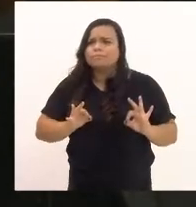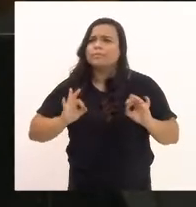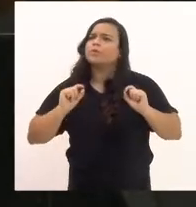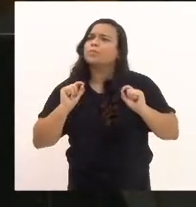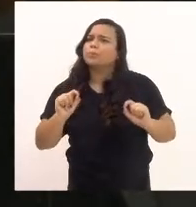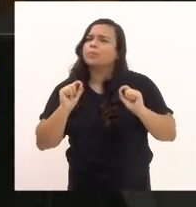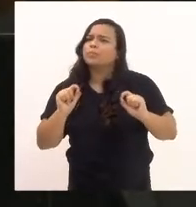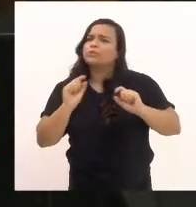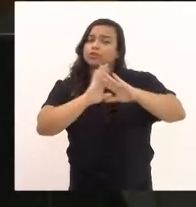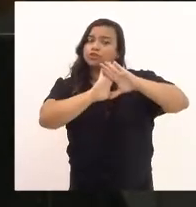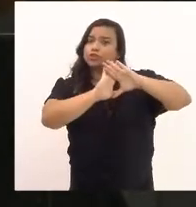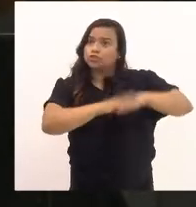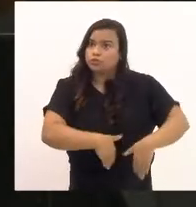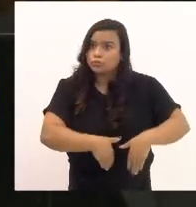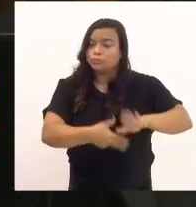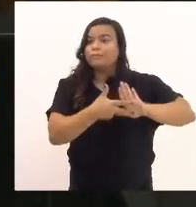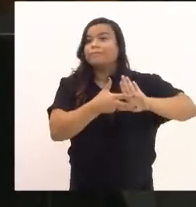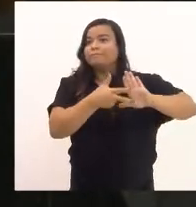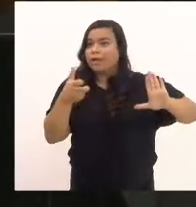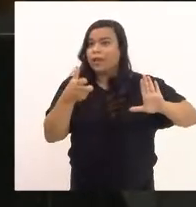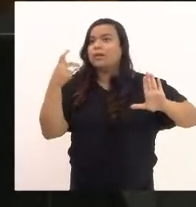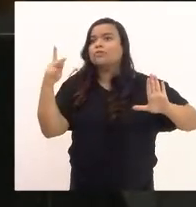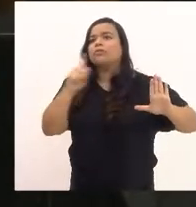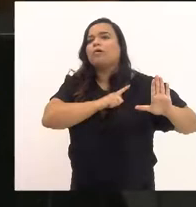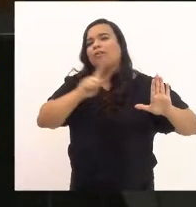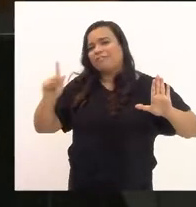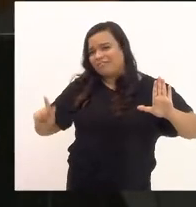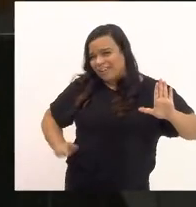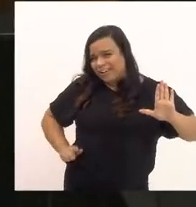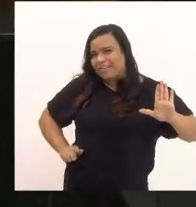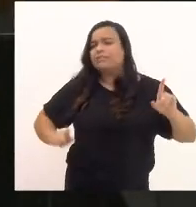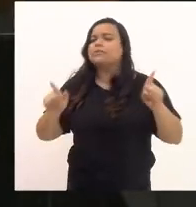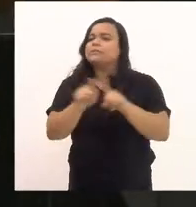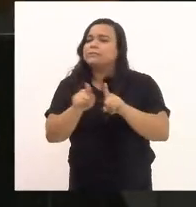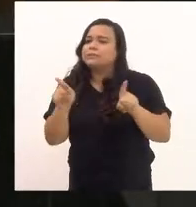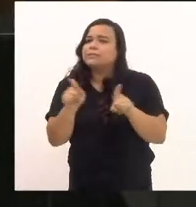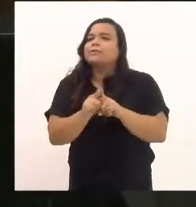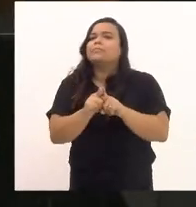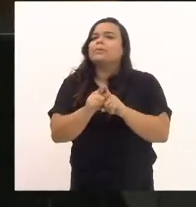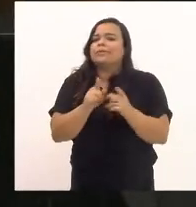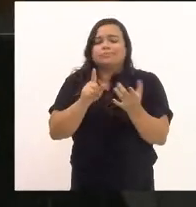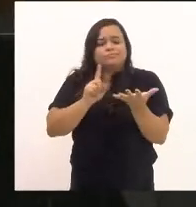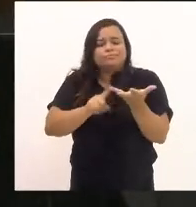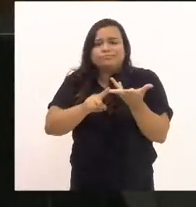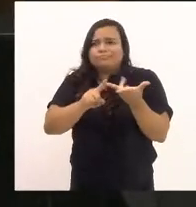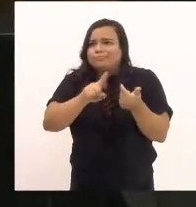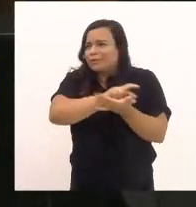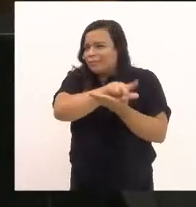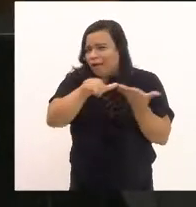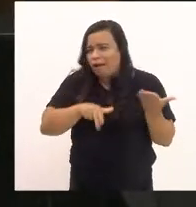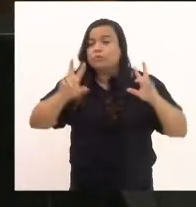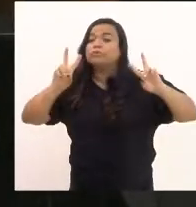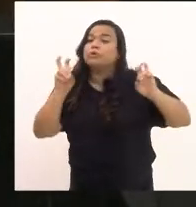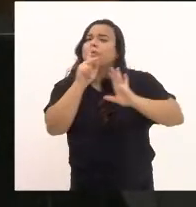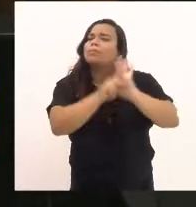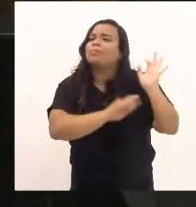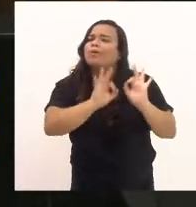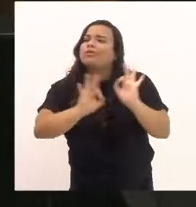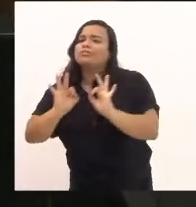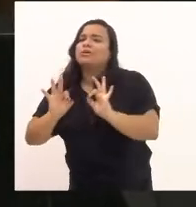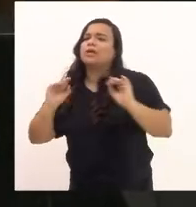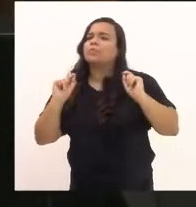derrubar o veto do governador, entre outros, em relação a um projeto